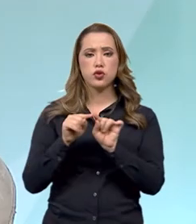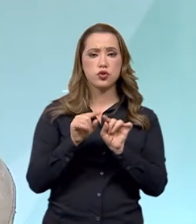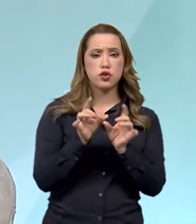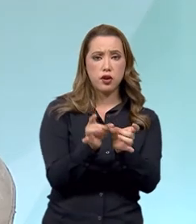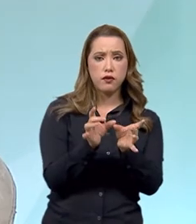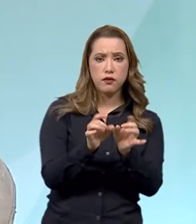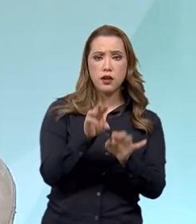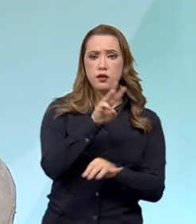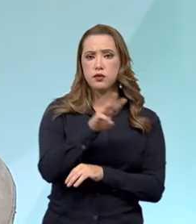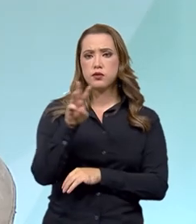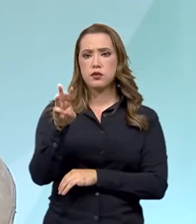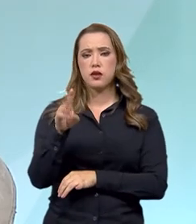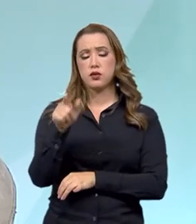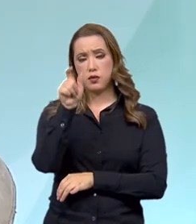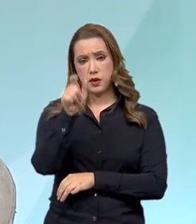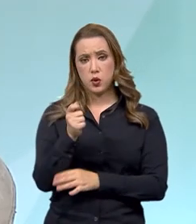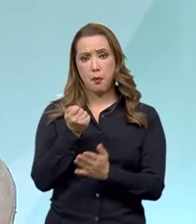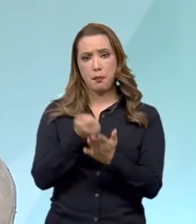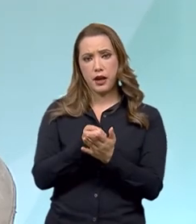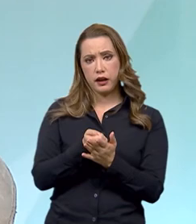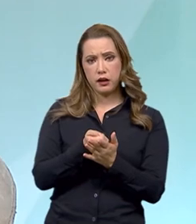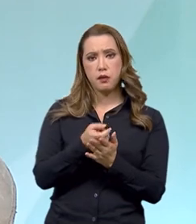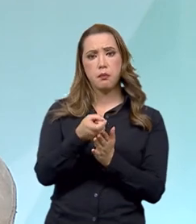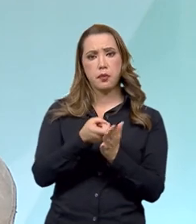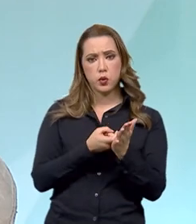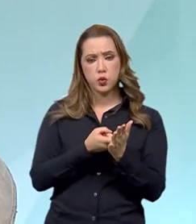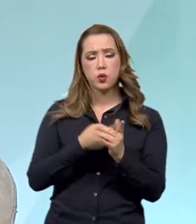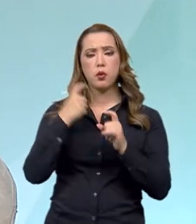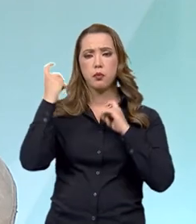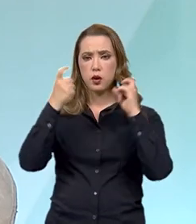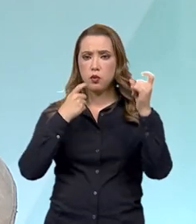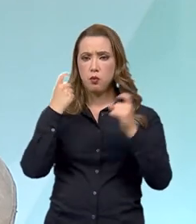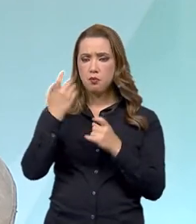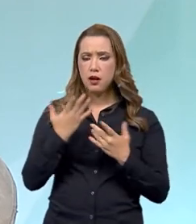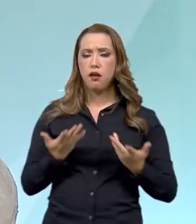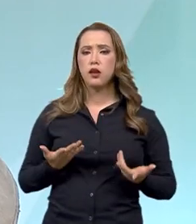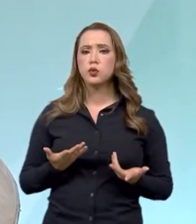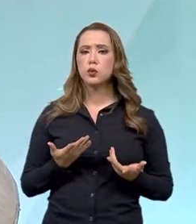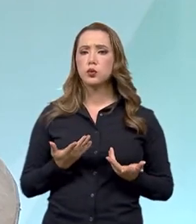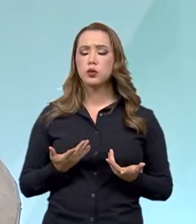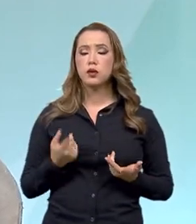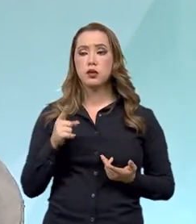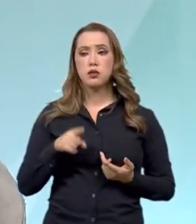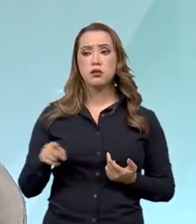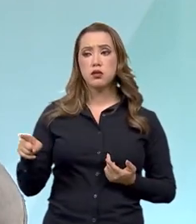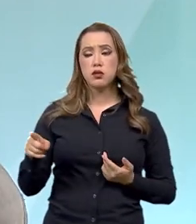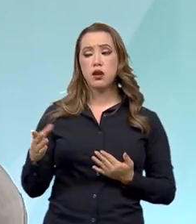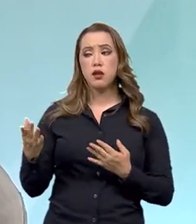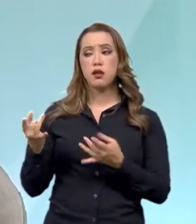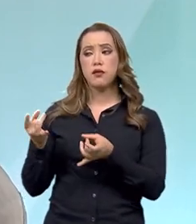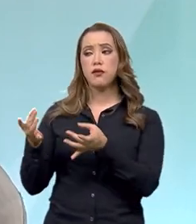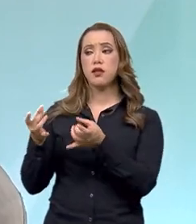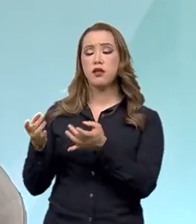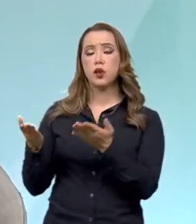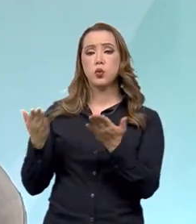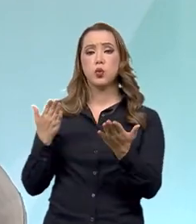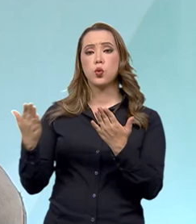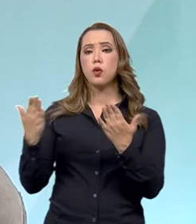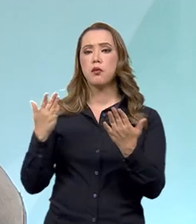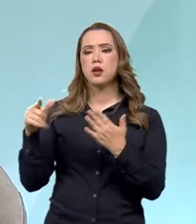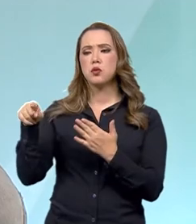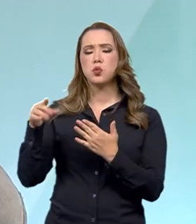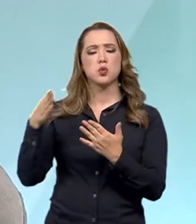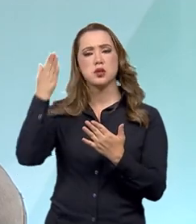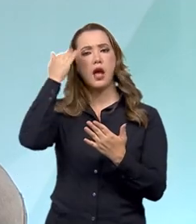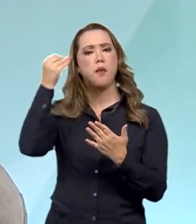pagando seus tributos em dia, preocupado com as obrigações tributárias e ele competindo com um produto que não só não